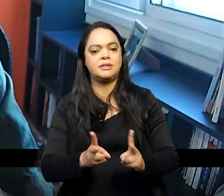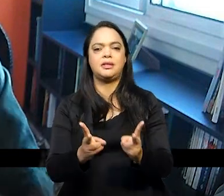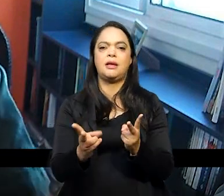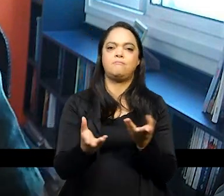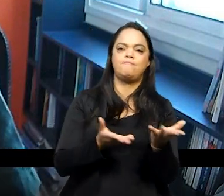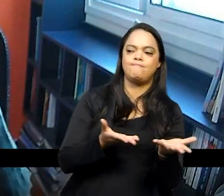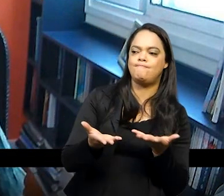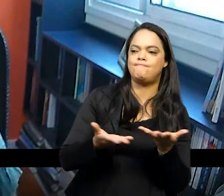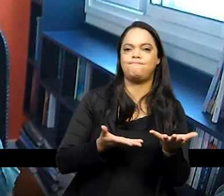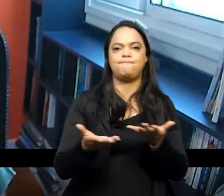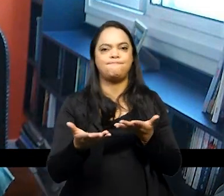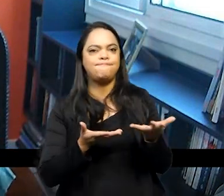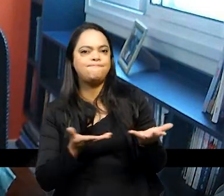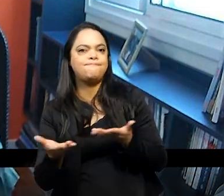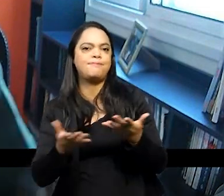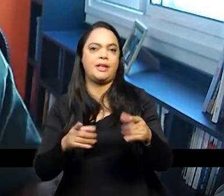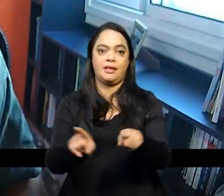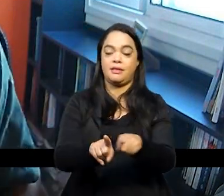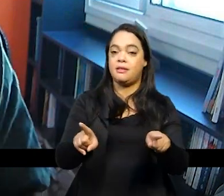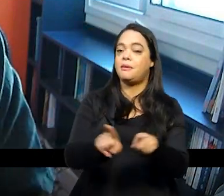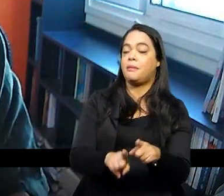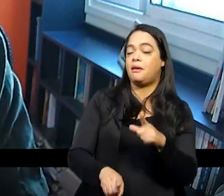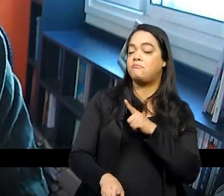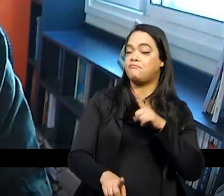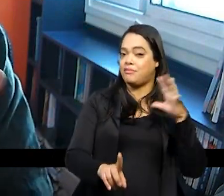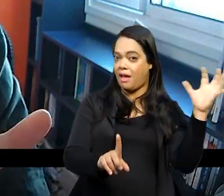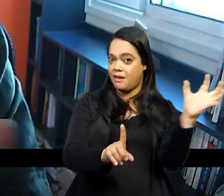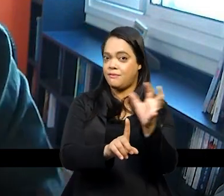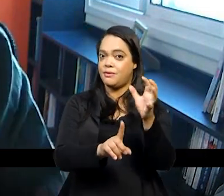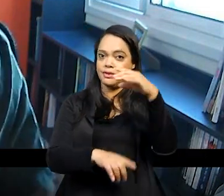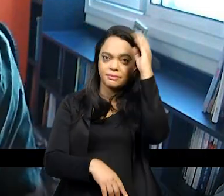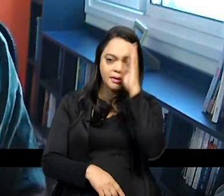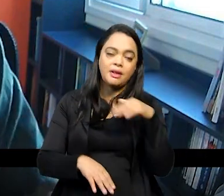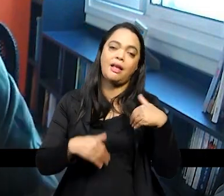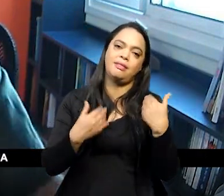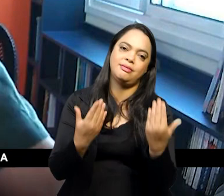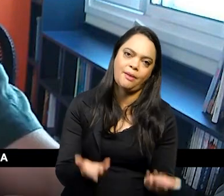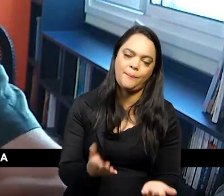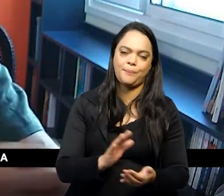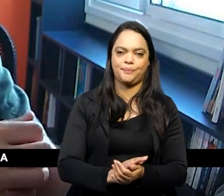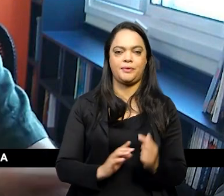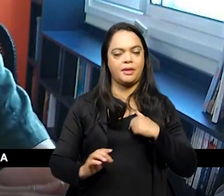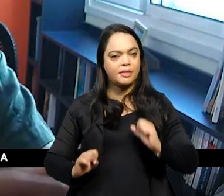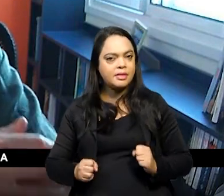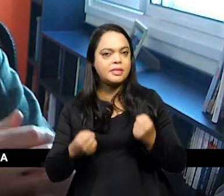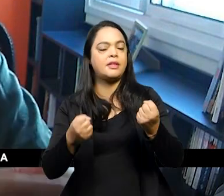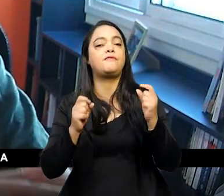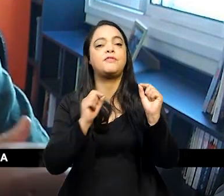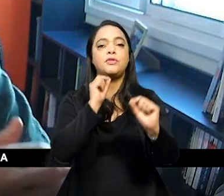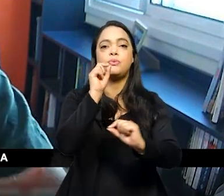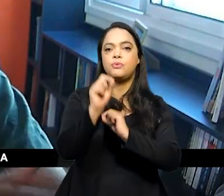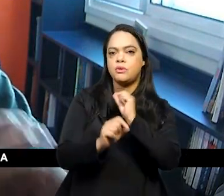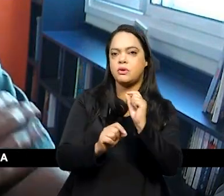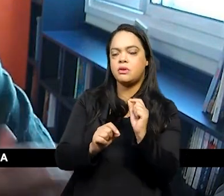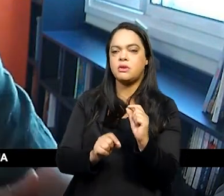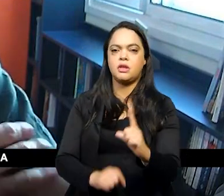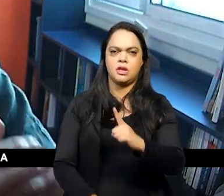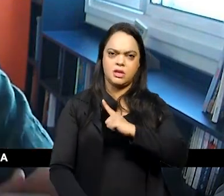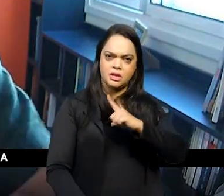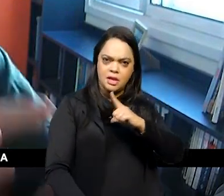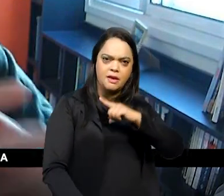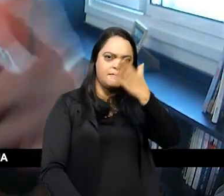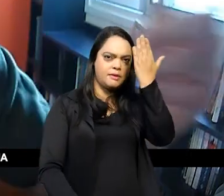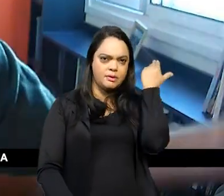produzindo certos efeitos então Fabiana grosso modo o que eu defendo ali é o seguinte é que se produziu